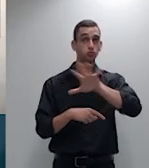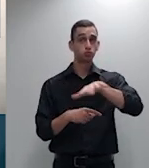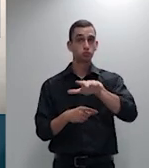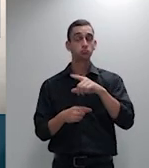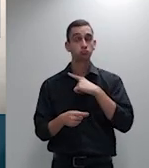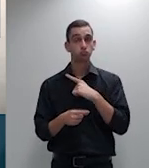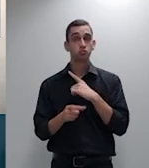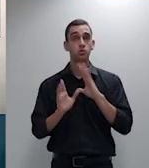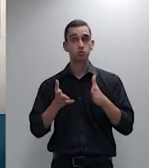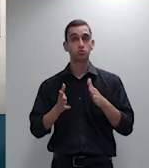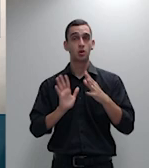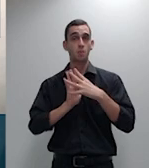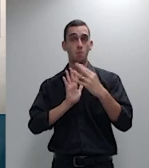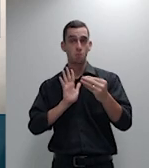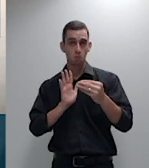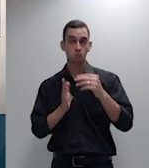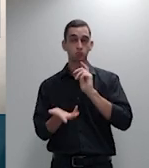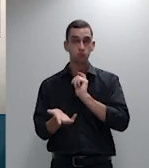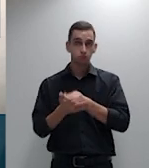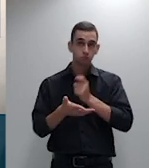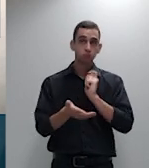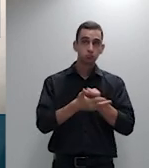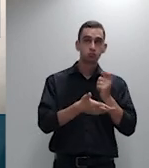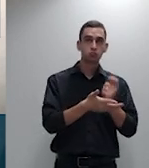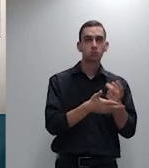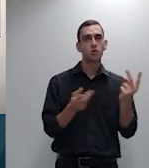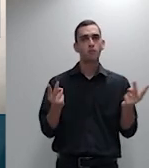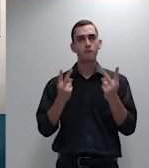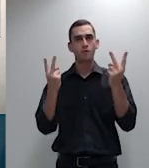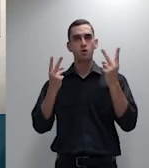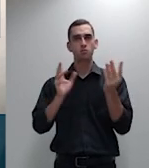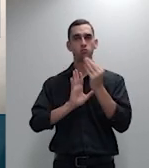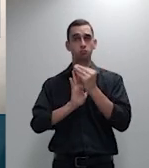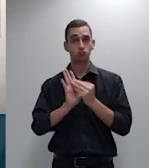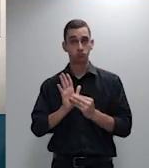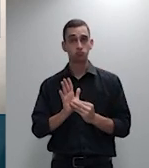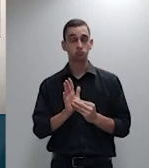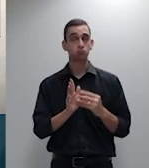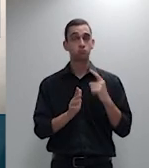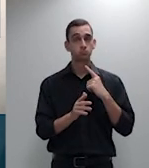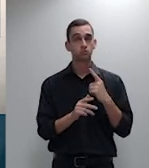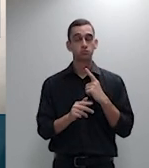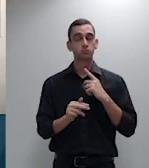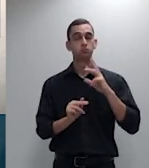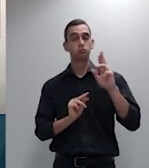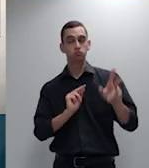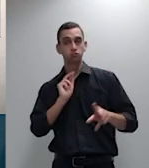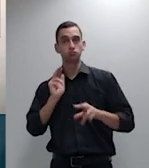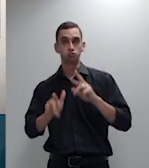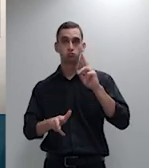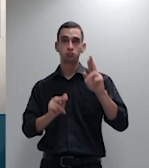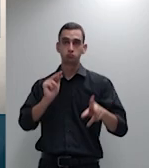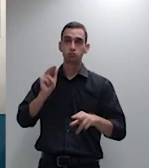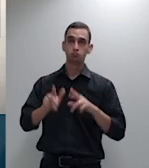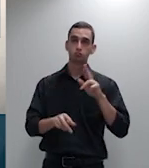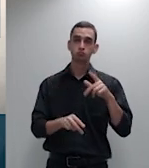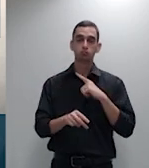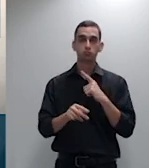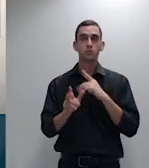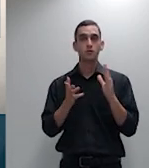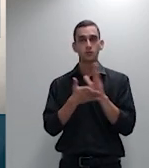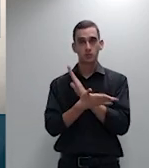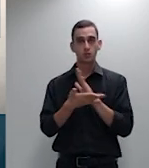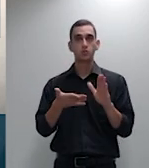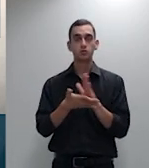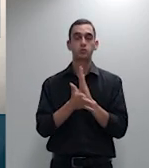contribuição admitindo-se a diferenciação por faixa etária se for contratada para todos então esse é